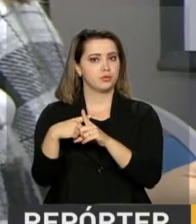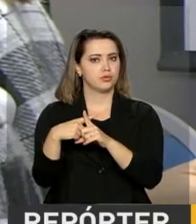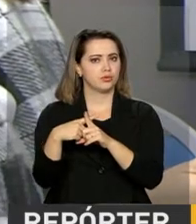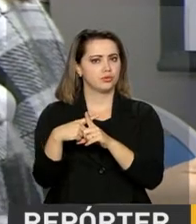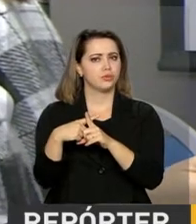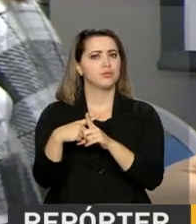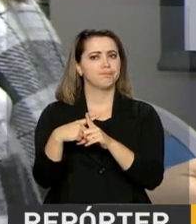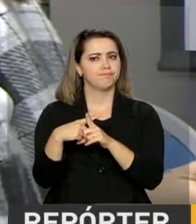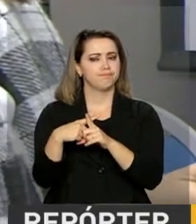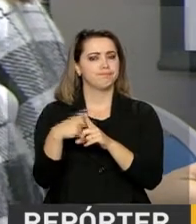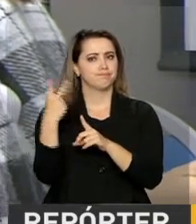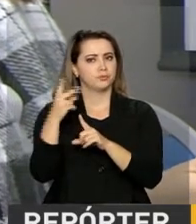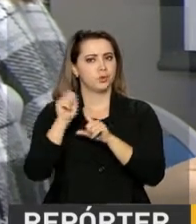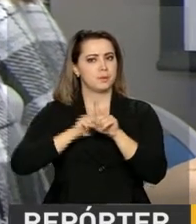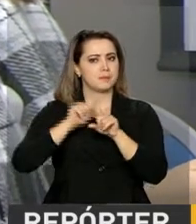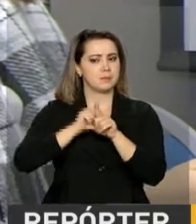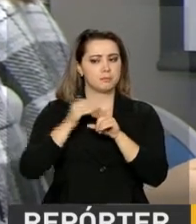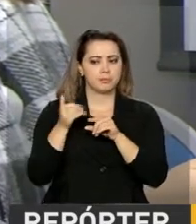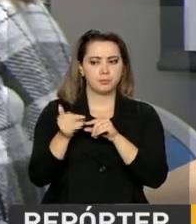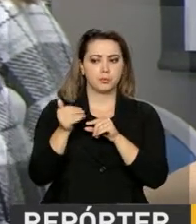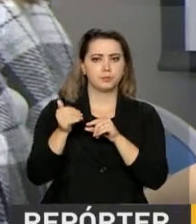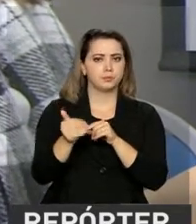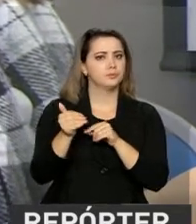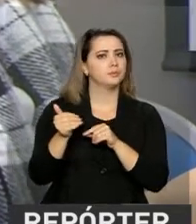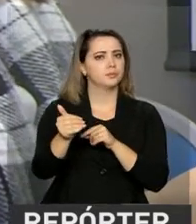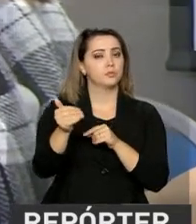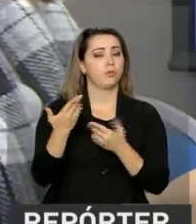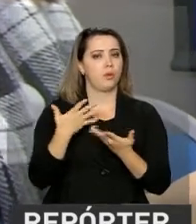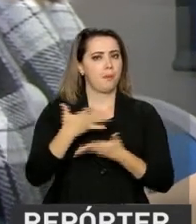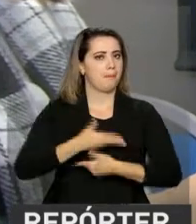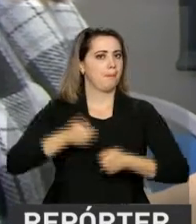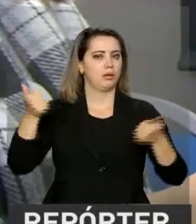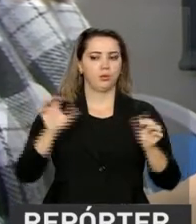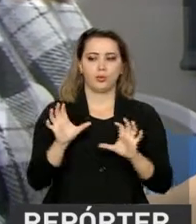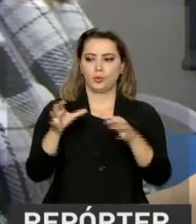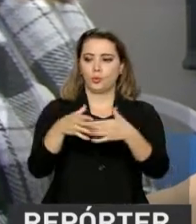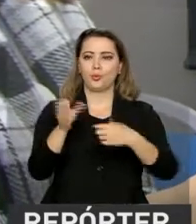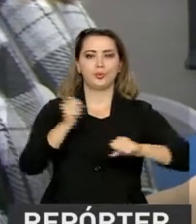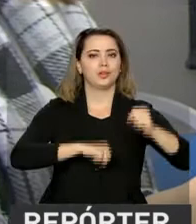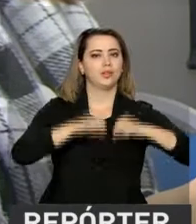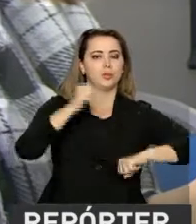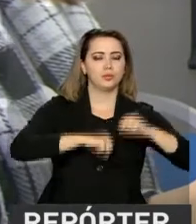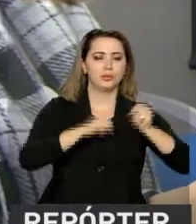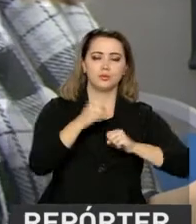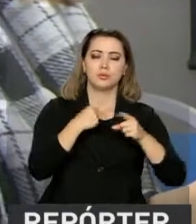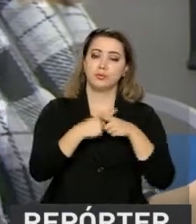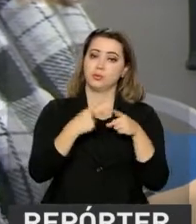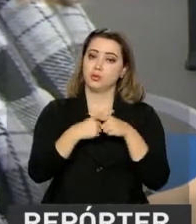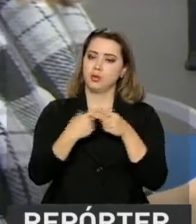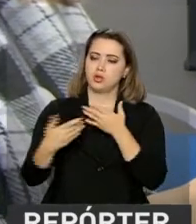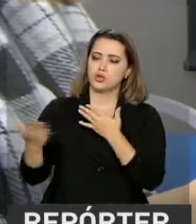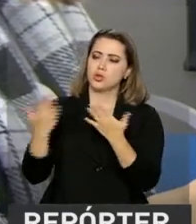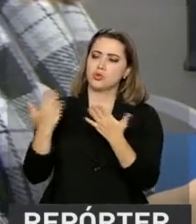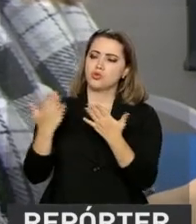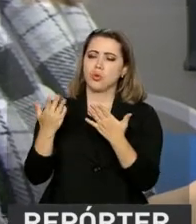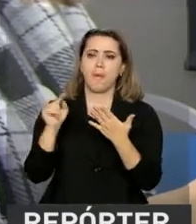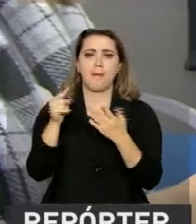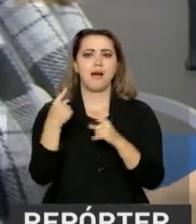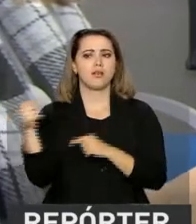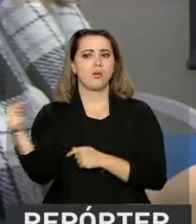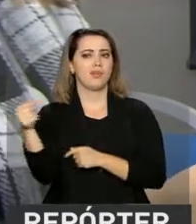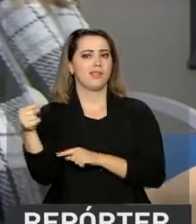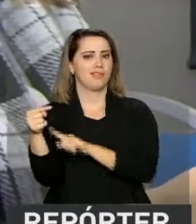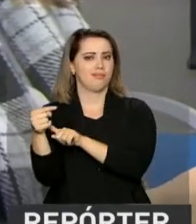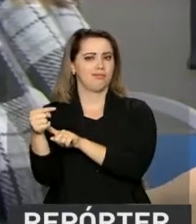claro que dão maior dinamismo para esse setor industrial, especialmente quando a gente confronta com um comportamento negativo mais intenso